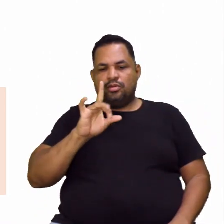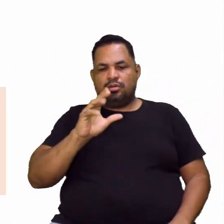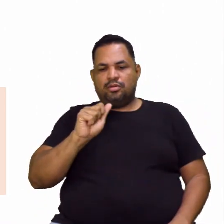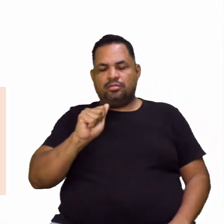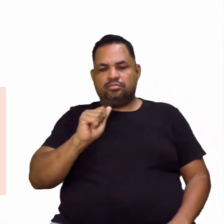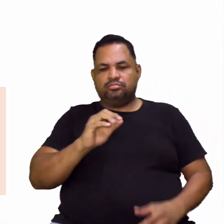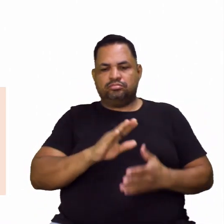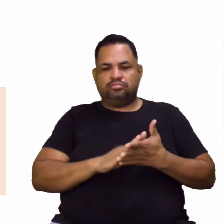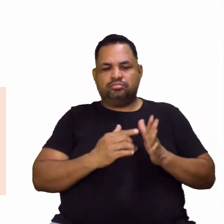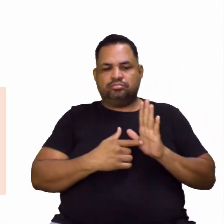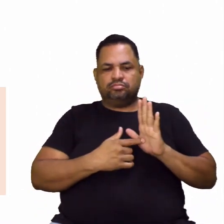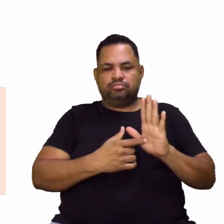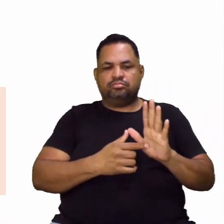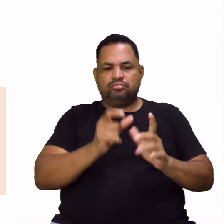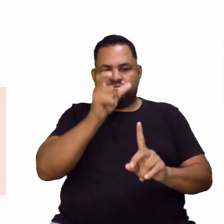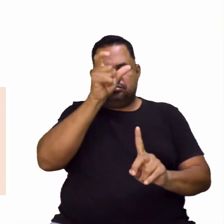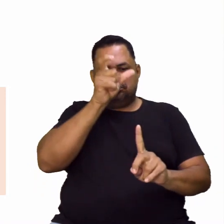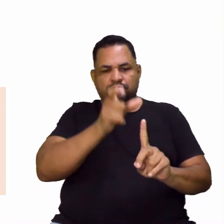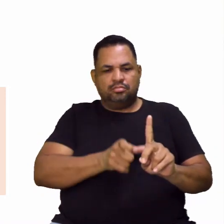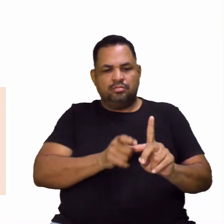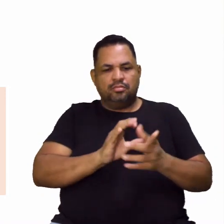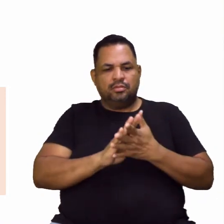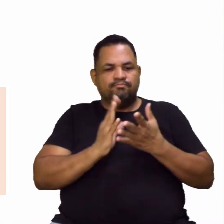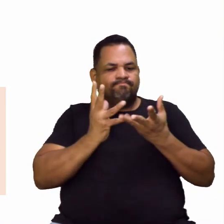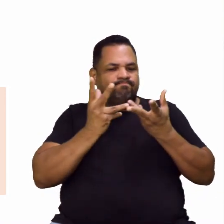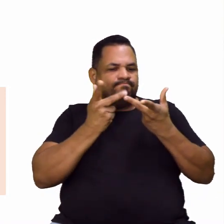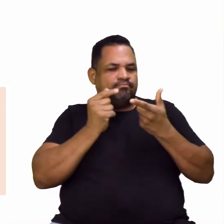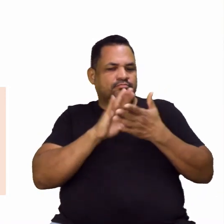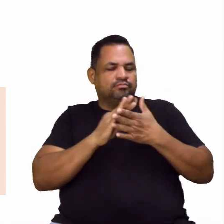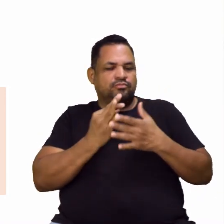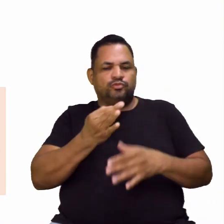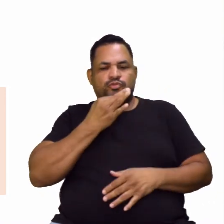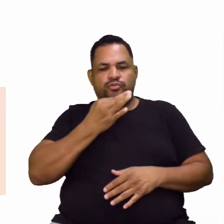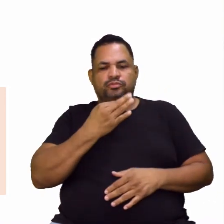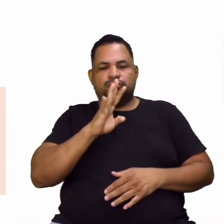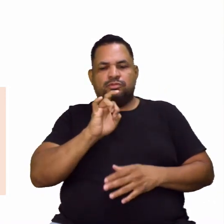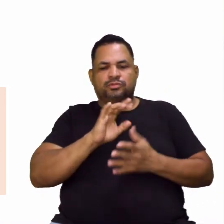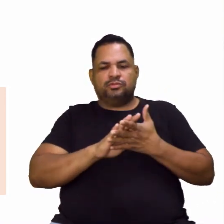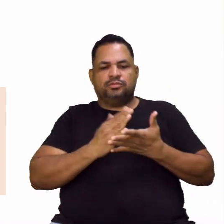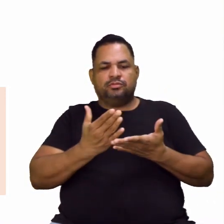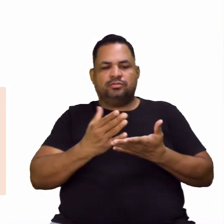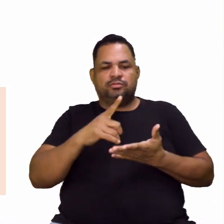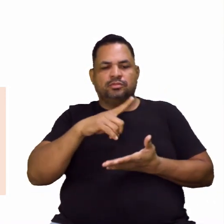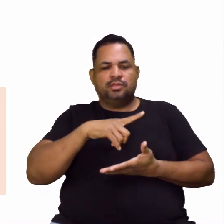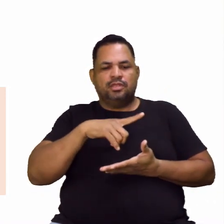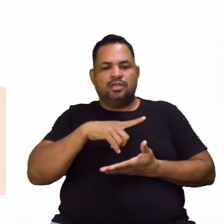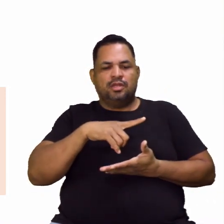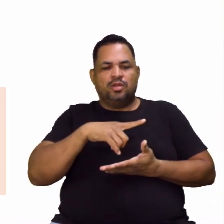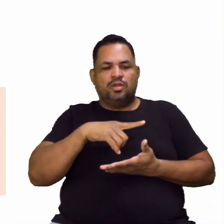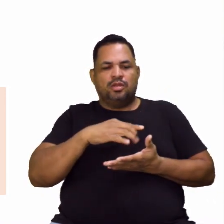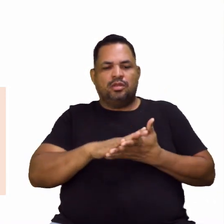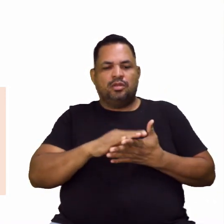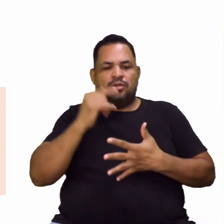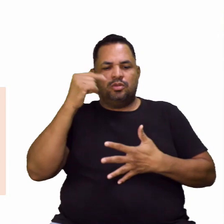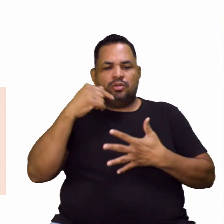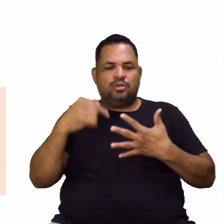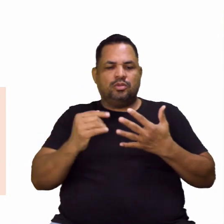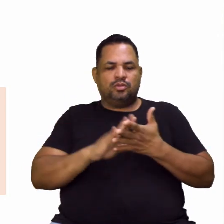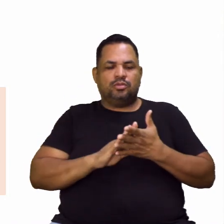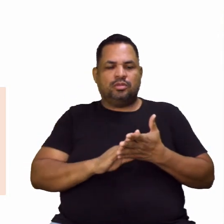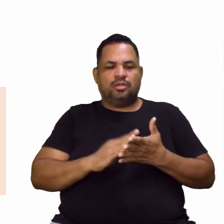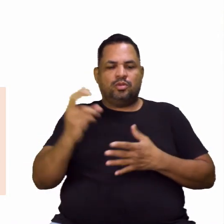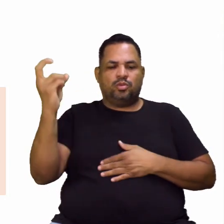a personagem fantástica que sugere que Tarsila reivindica os elementos da cultura